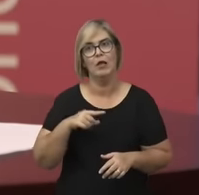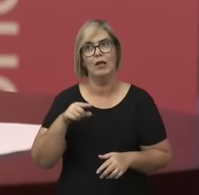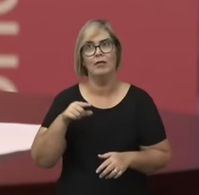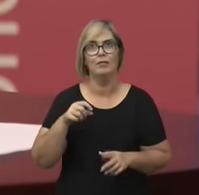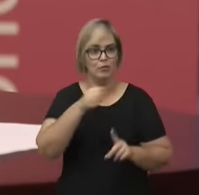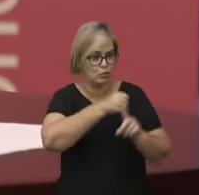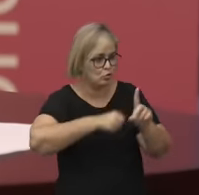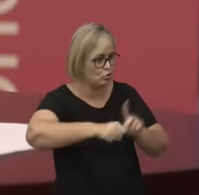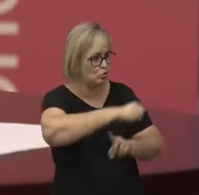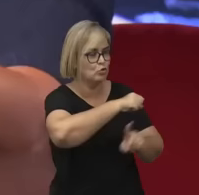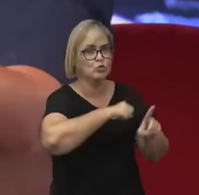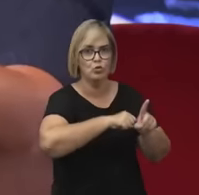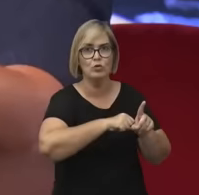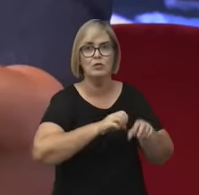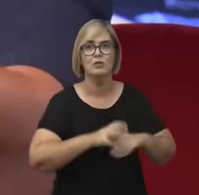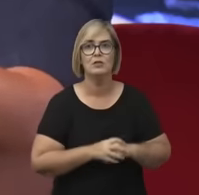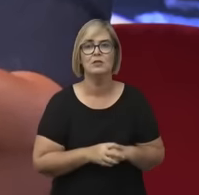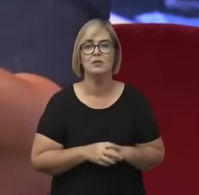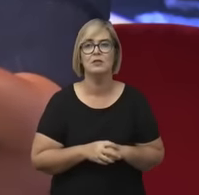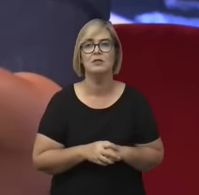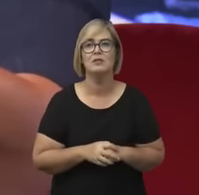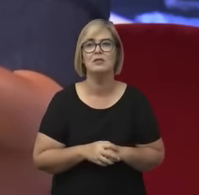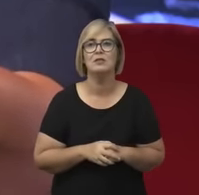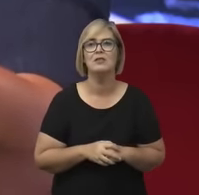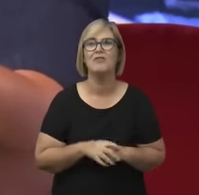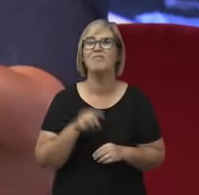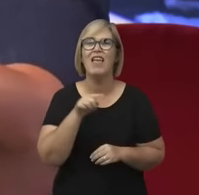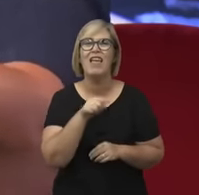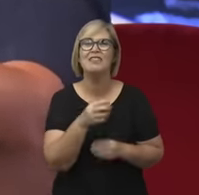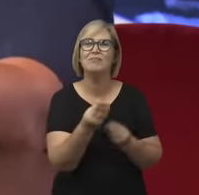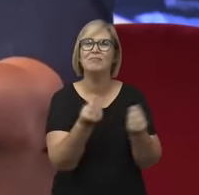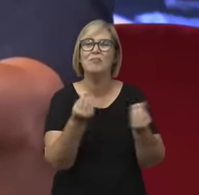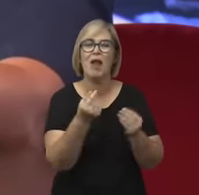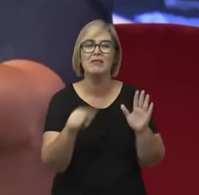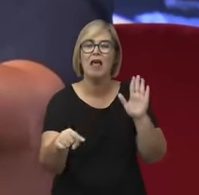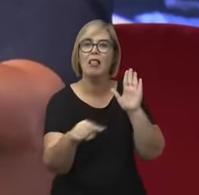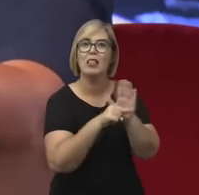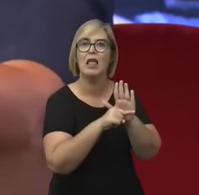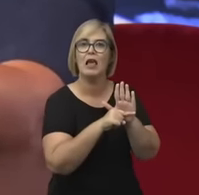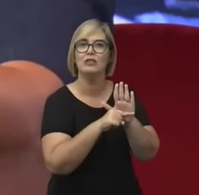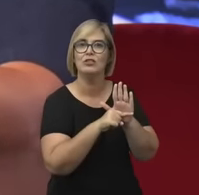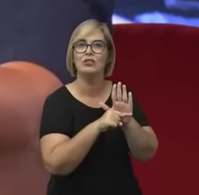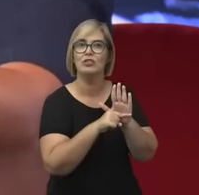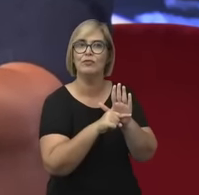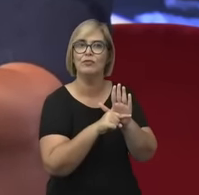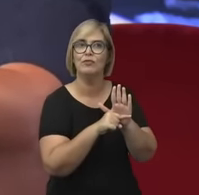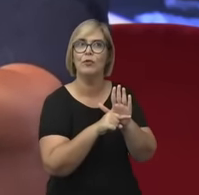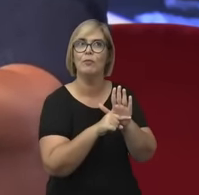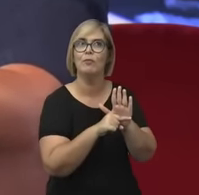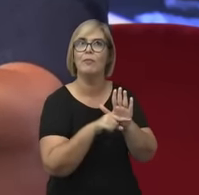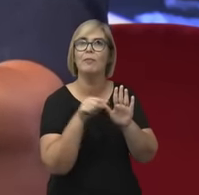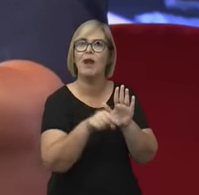é que elas são negativas, essa lacuna é negativa para a pluralidade do pensamento.